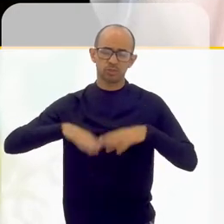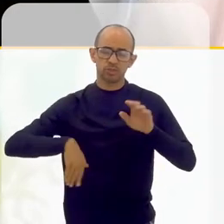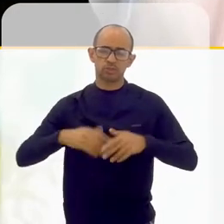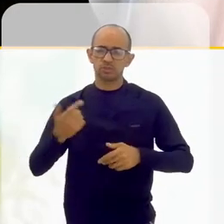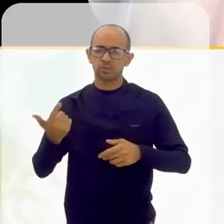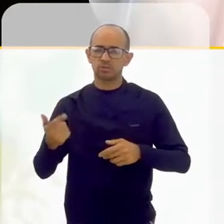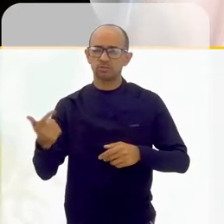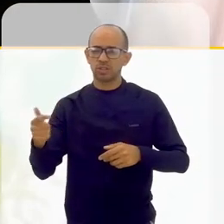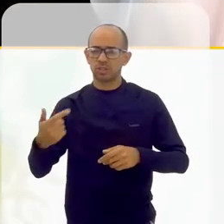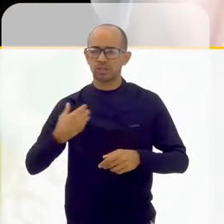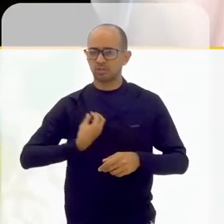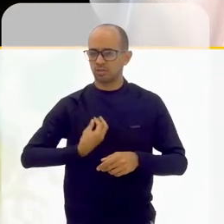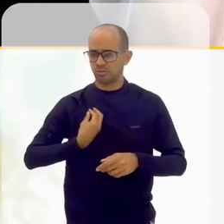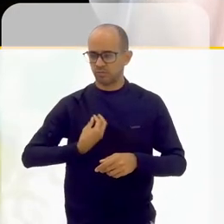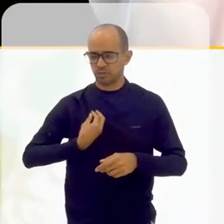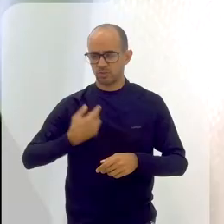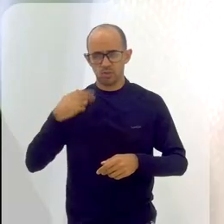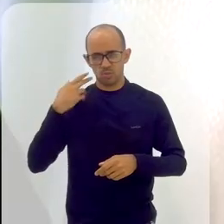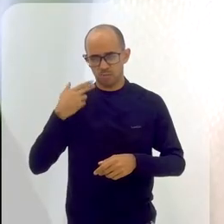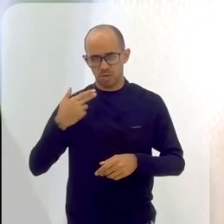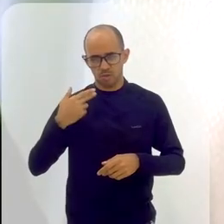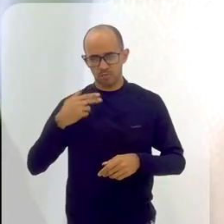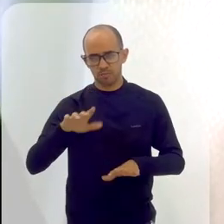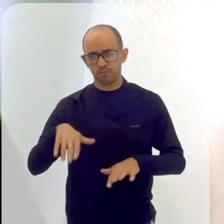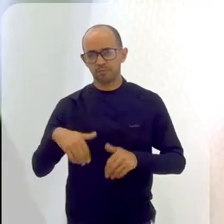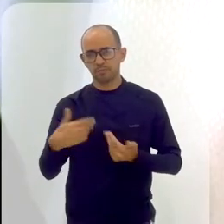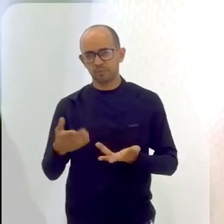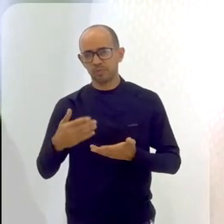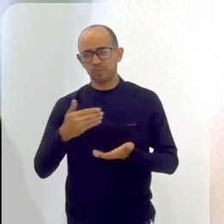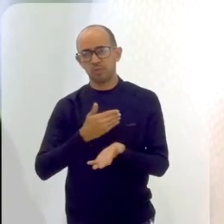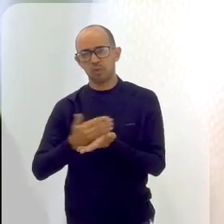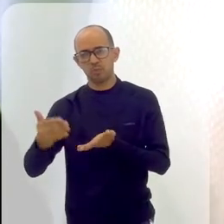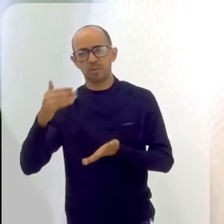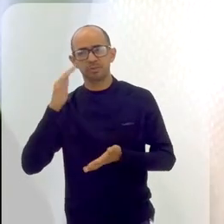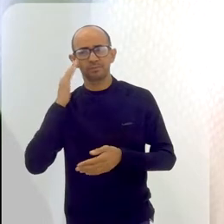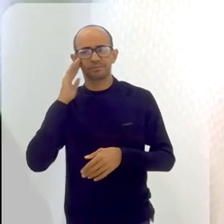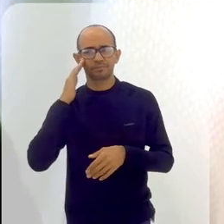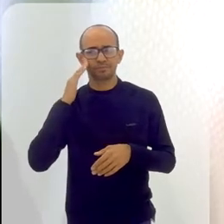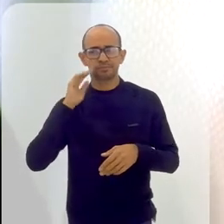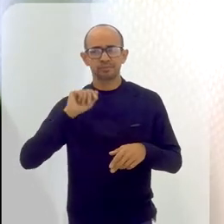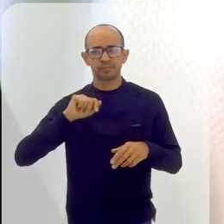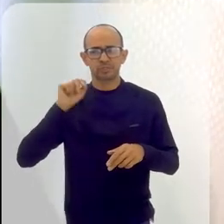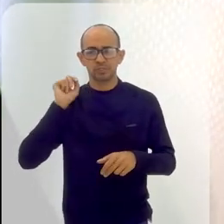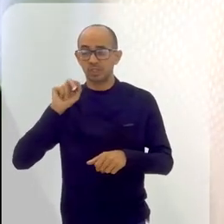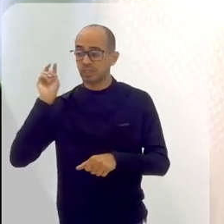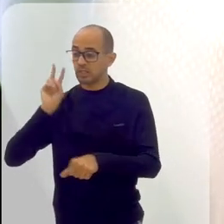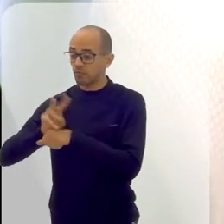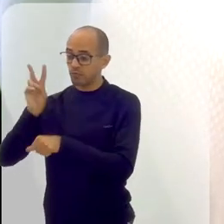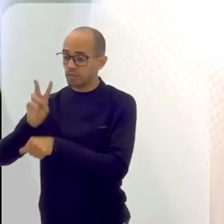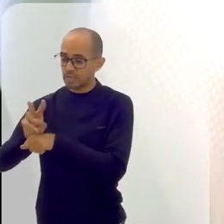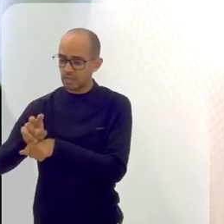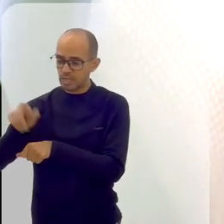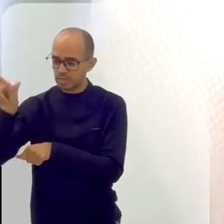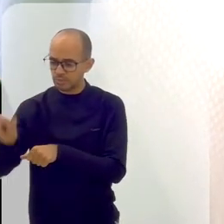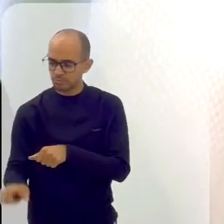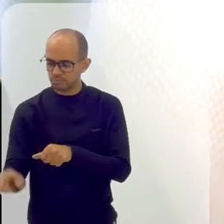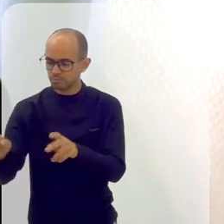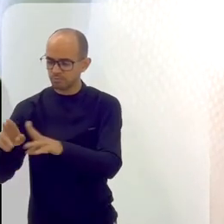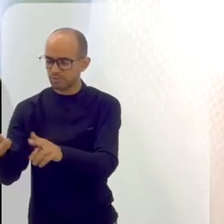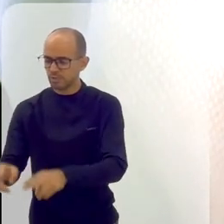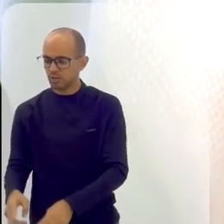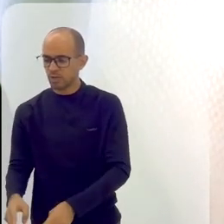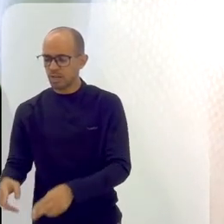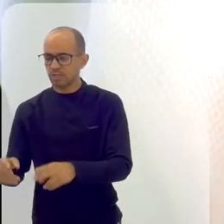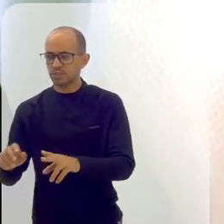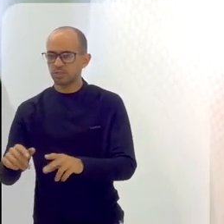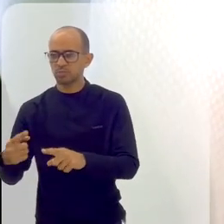você nunca teria na sua vida individual. Então, você passa a entender e defender esse personagem, que é uma perspectiva diferente